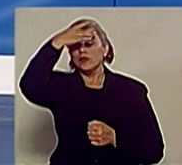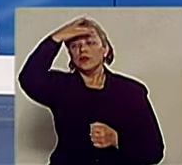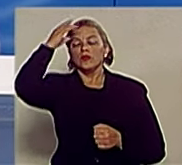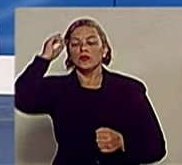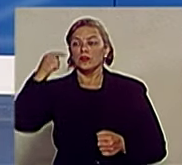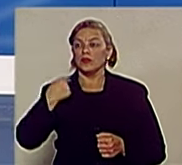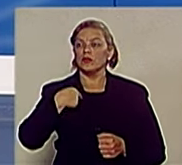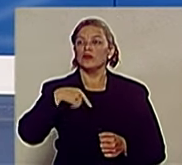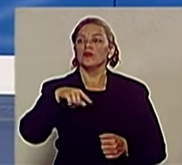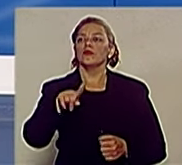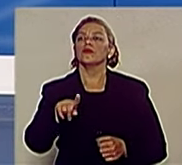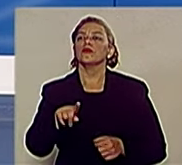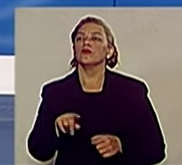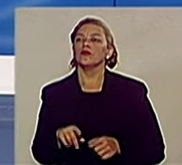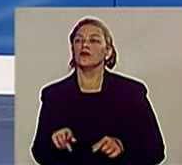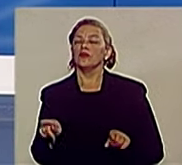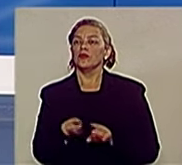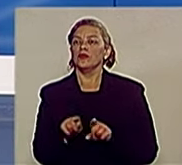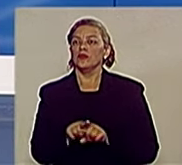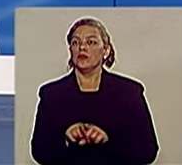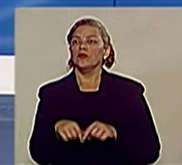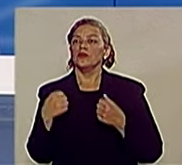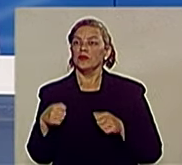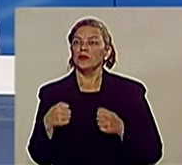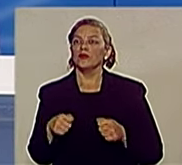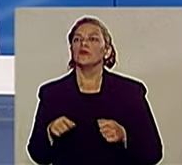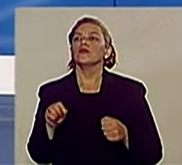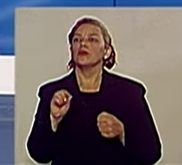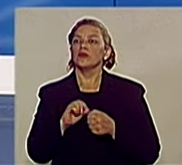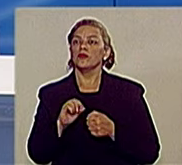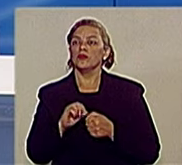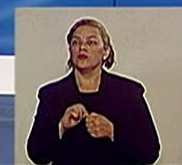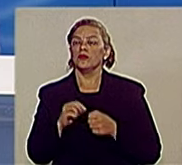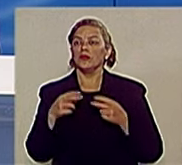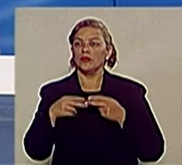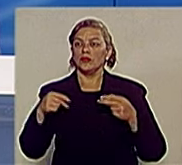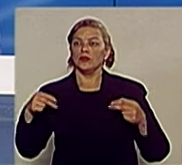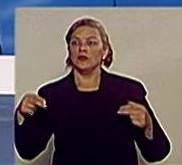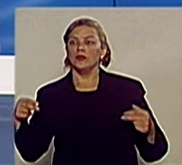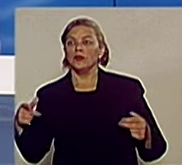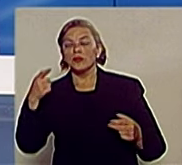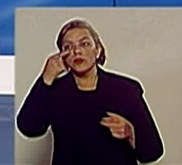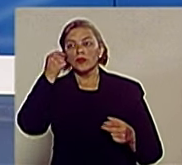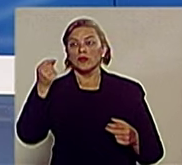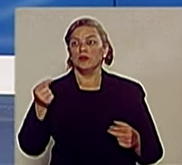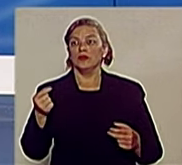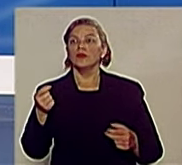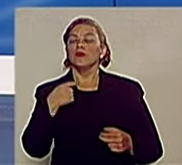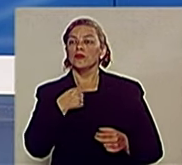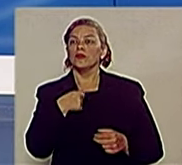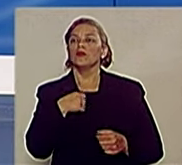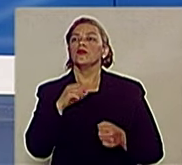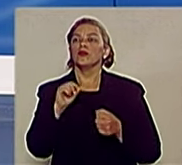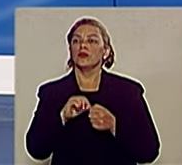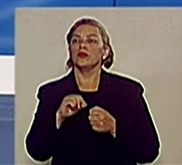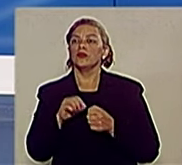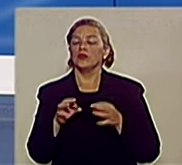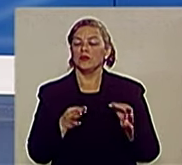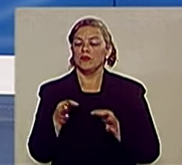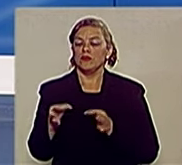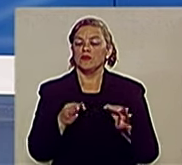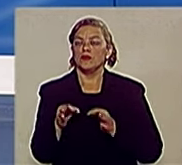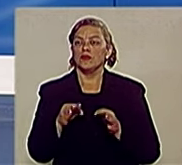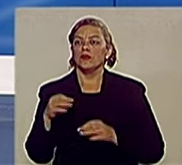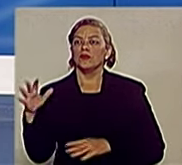cidade. É preciso ter atrativos para que as pessoas frequentem o centro da cidade. Eu vou fazer um projeto de revitalização do centro da cidade.